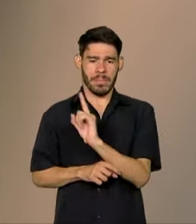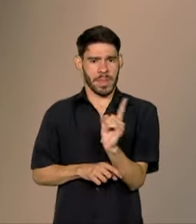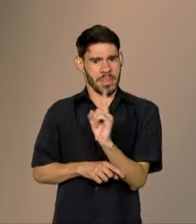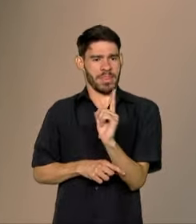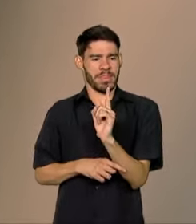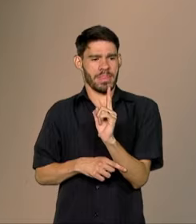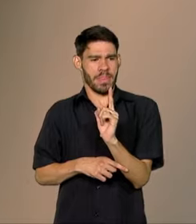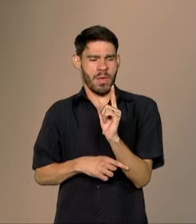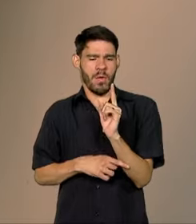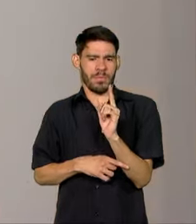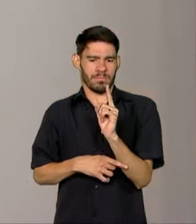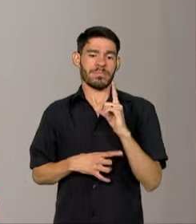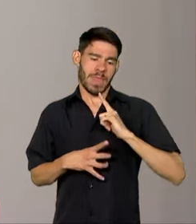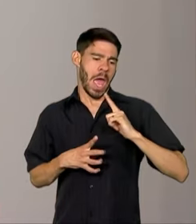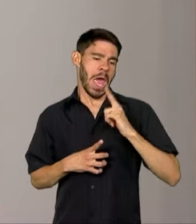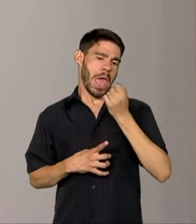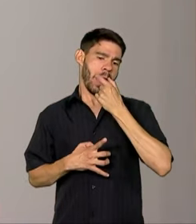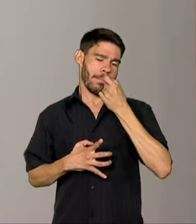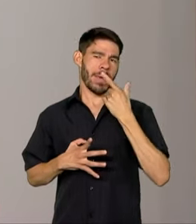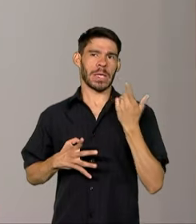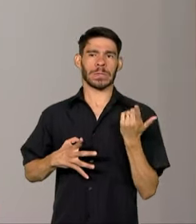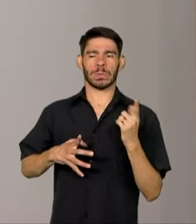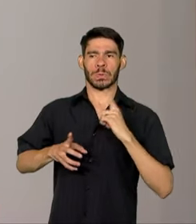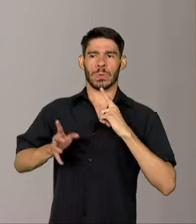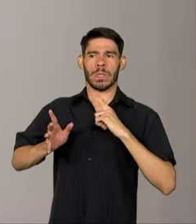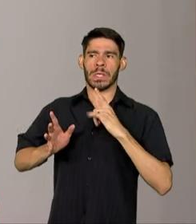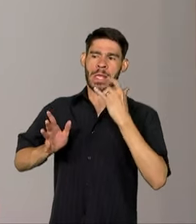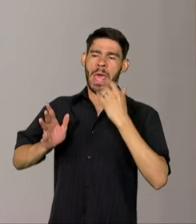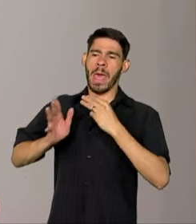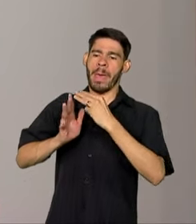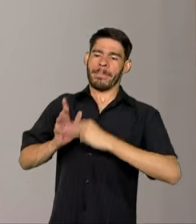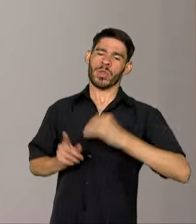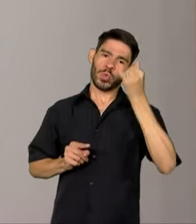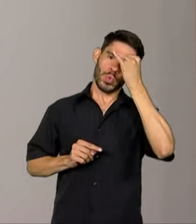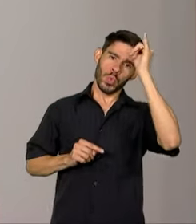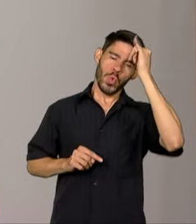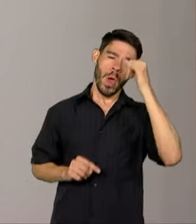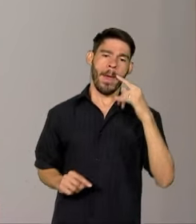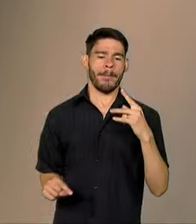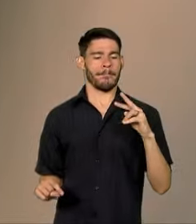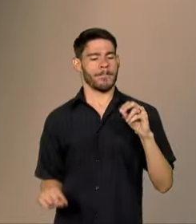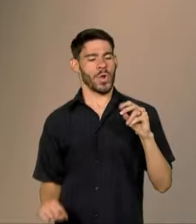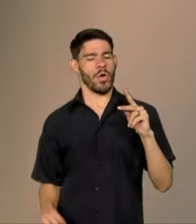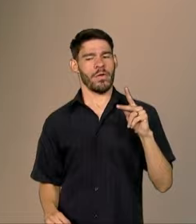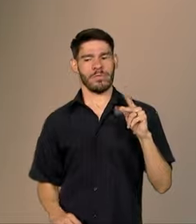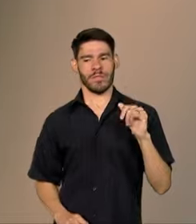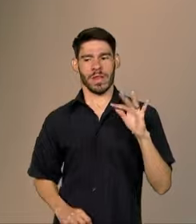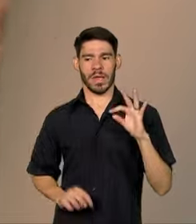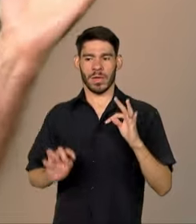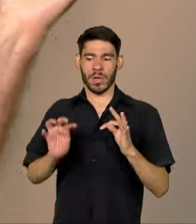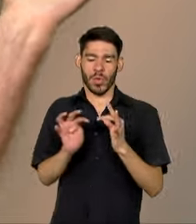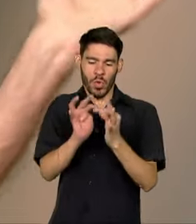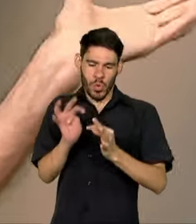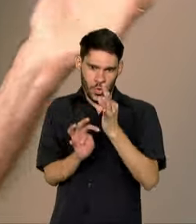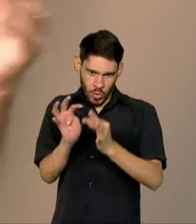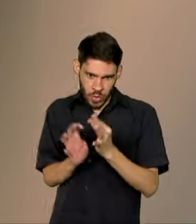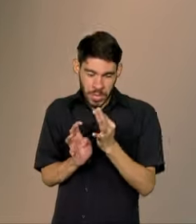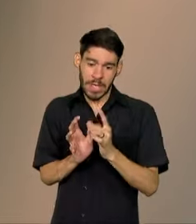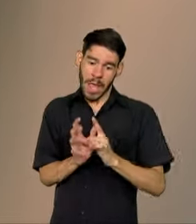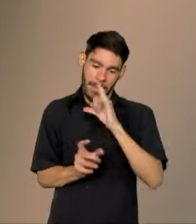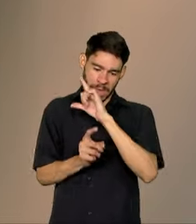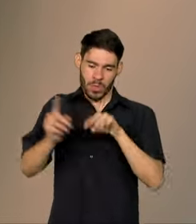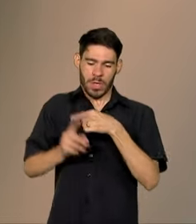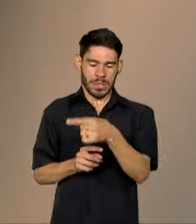não falta medicamento. Nós temos métodos de prevenção, de profilaxia, a PrEP, a PEP, fora outros já